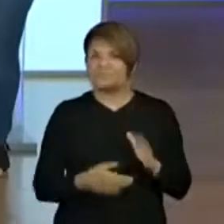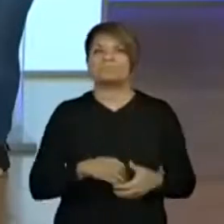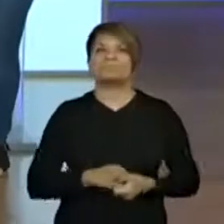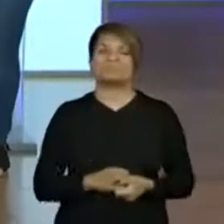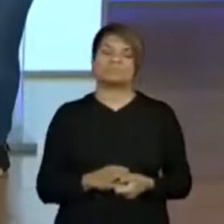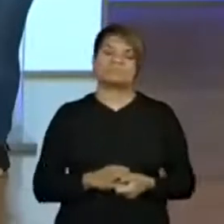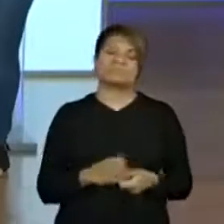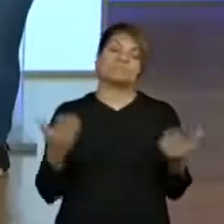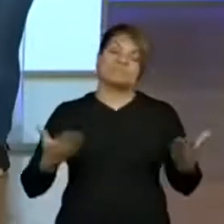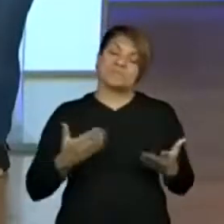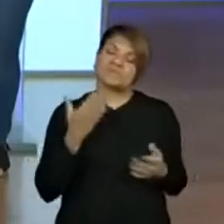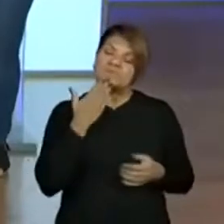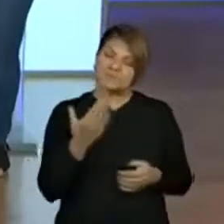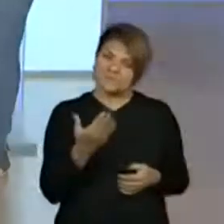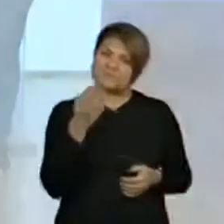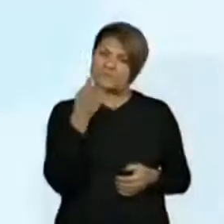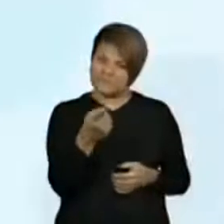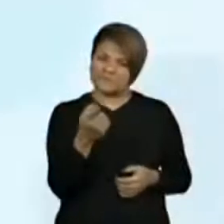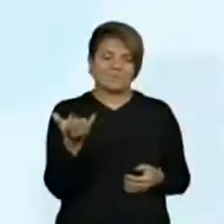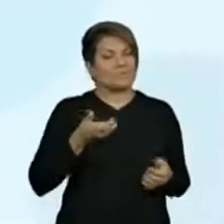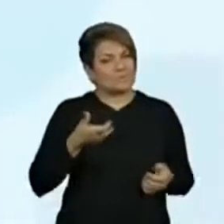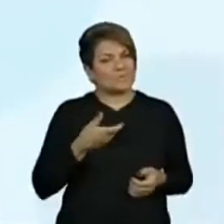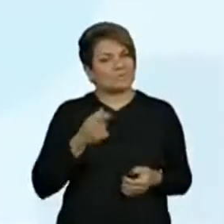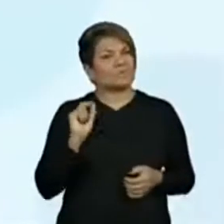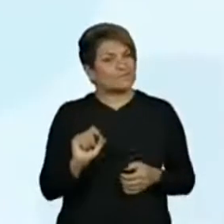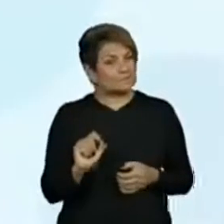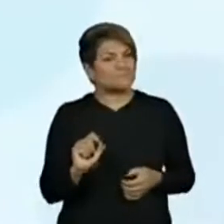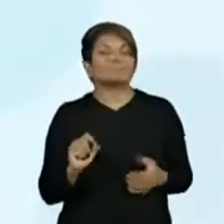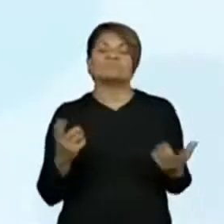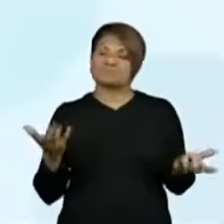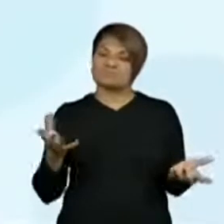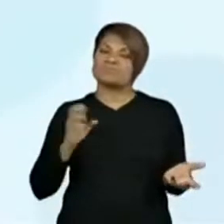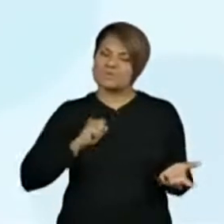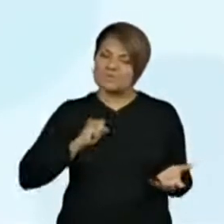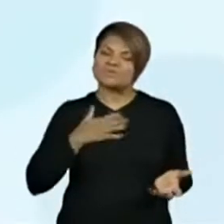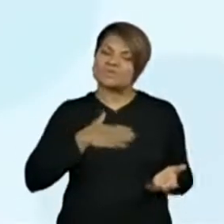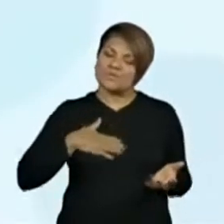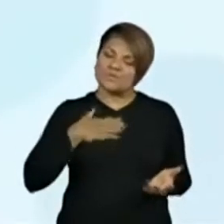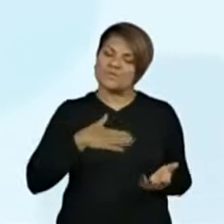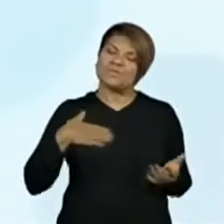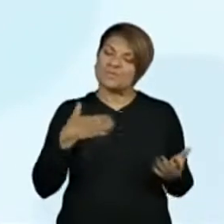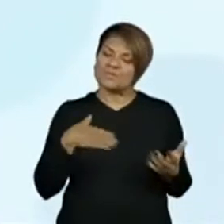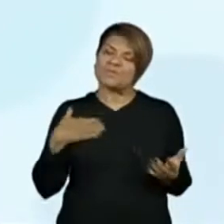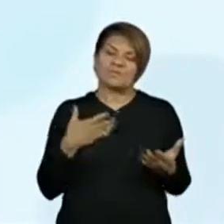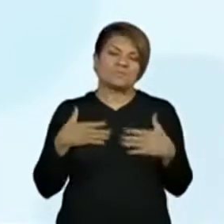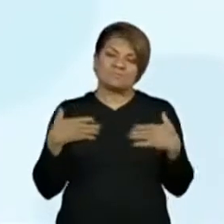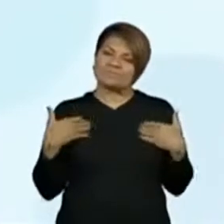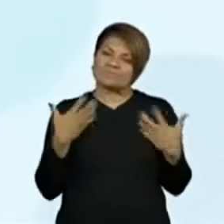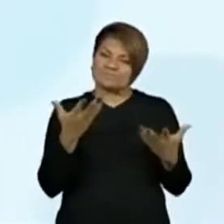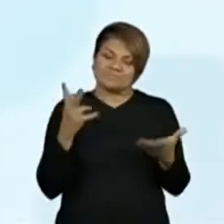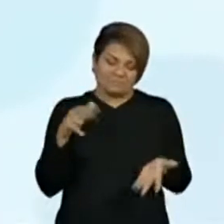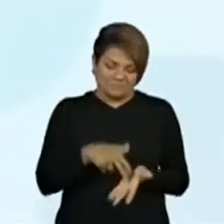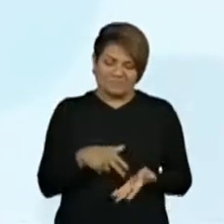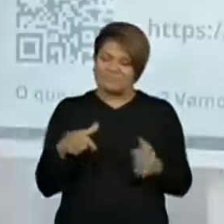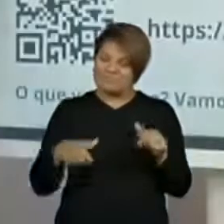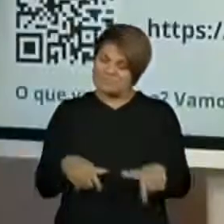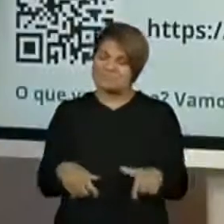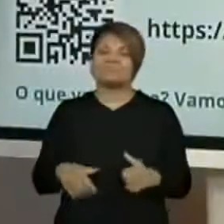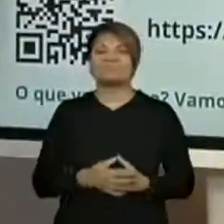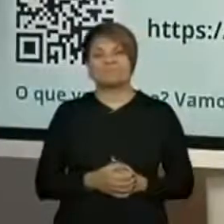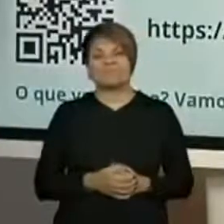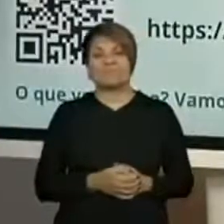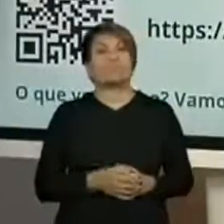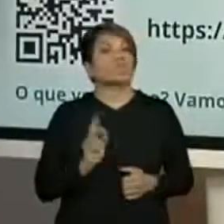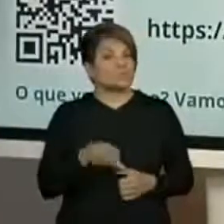A gente vai pedir pra que vocês contem se gostaram da aula. A gente tem um prazer enorme de estar aqui com vocês. É sempre muito bom. E